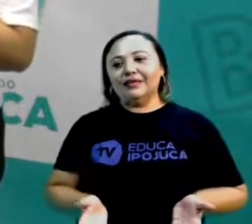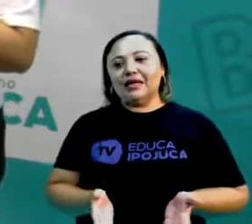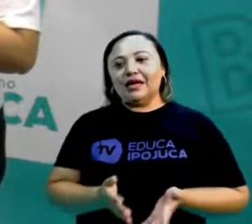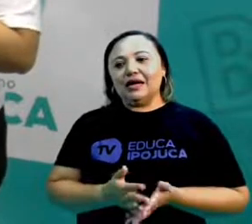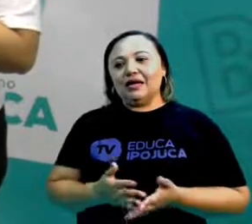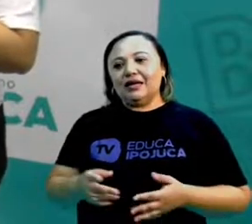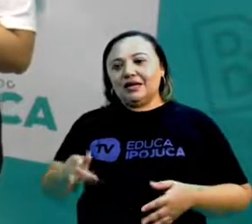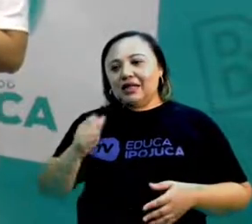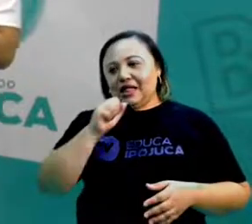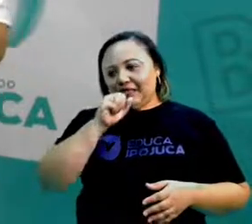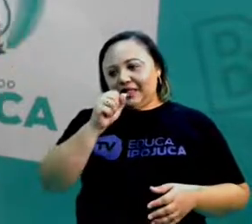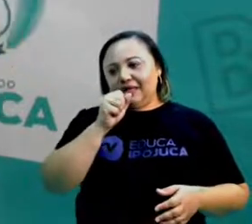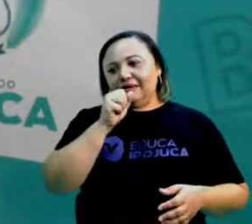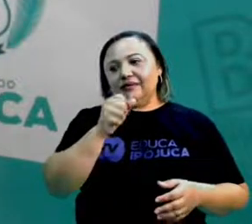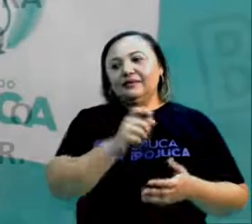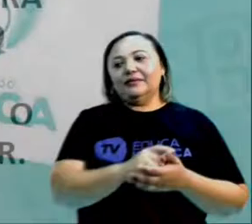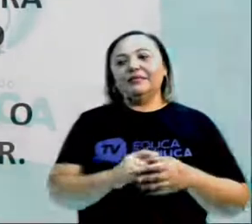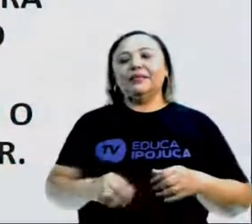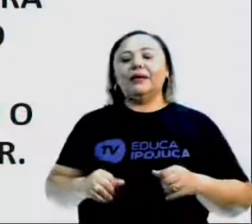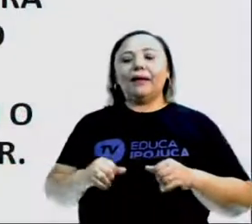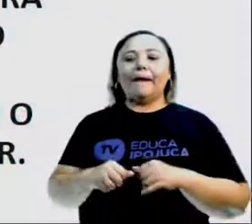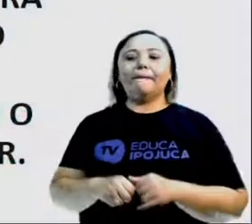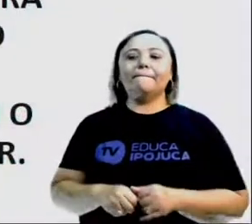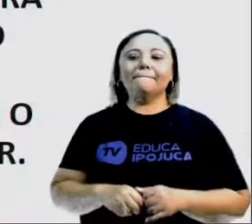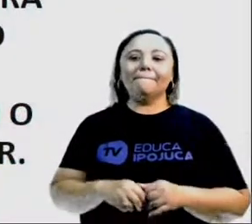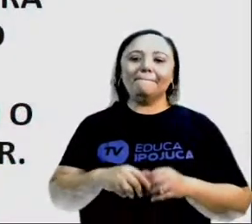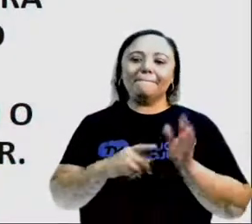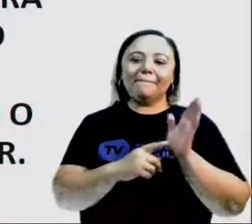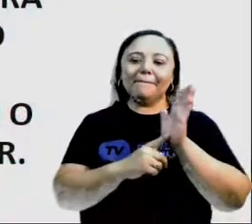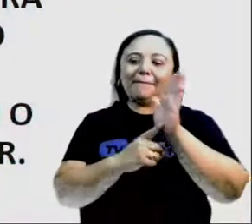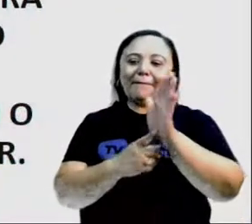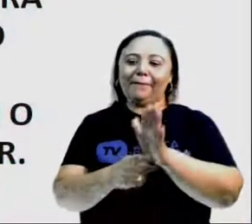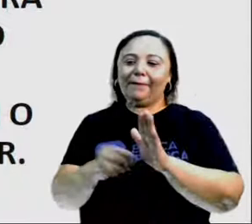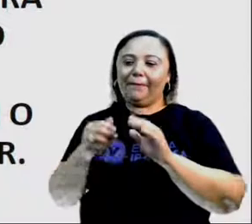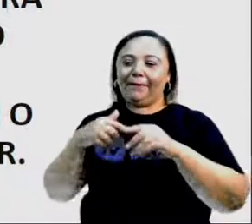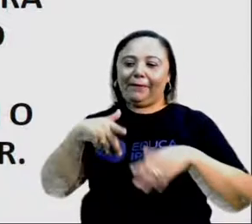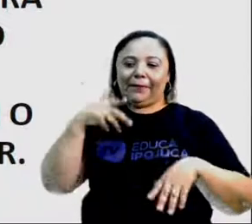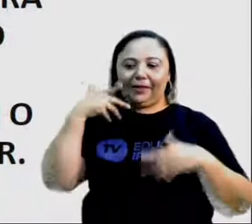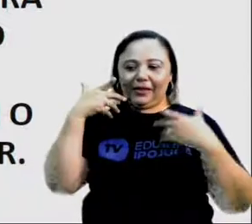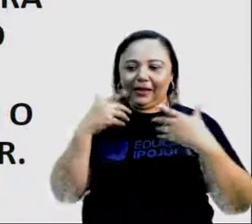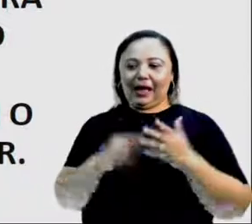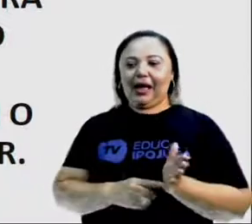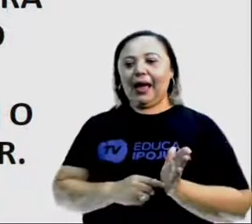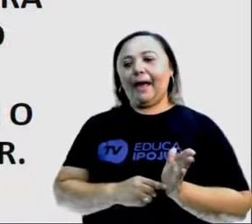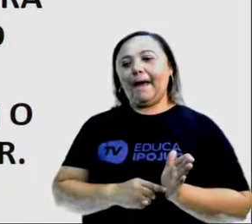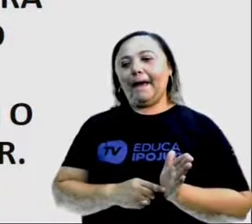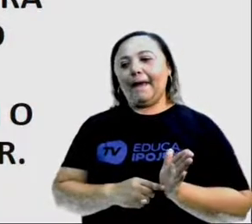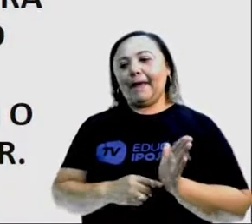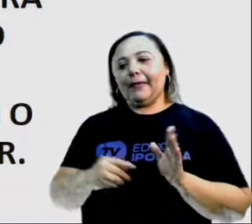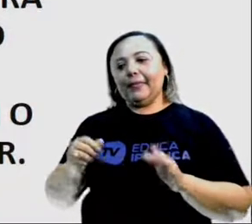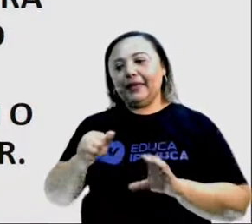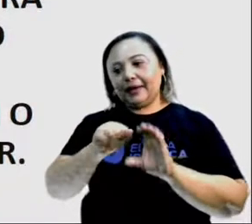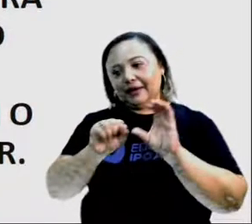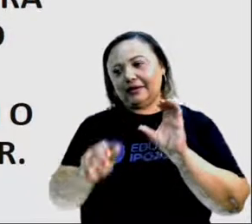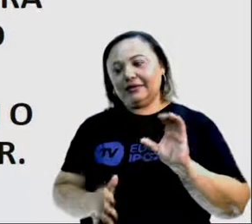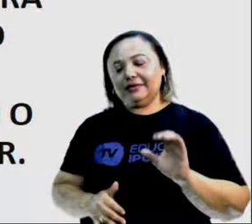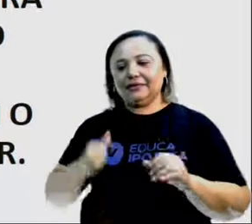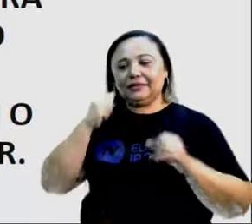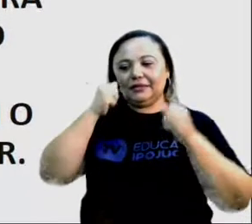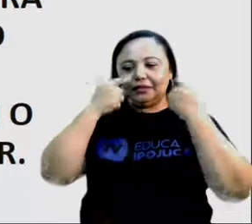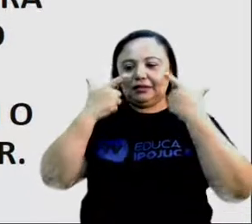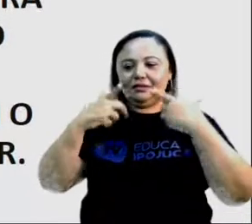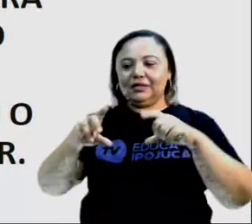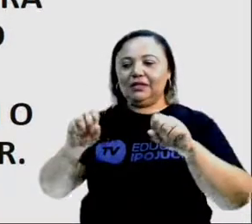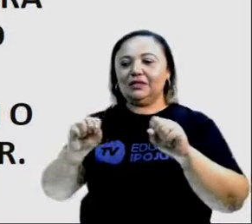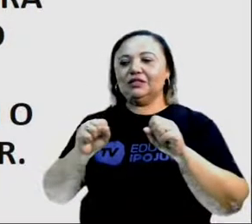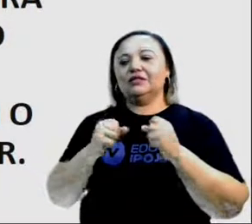A reportagem pode apresentar marcas linguísticas de parcialidade e imparcialidade. A notícia, ela